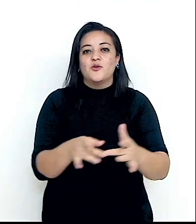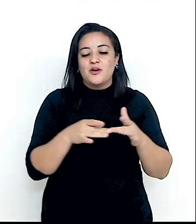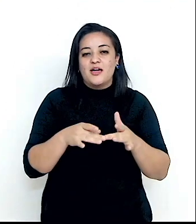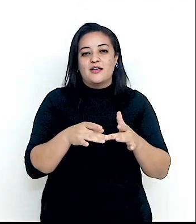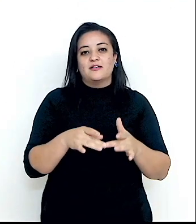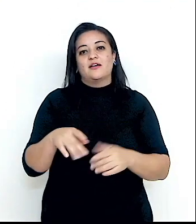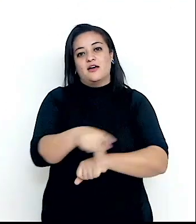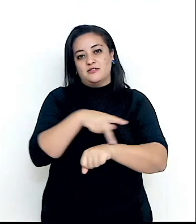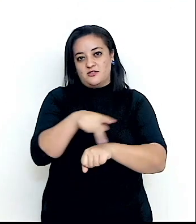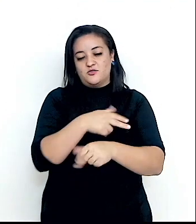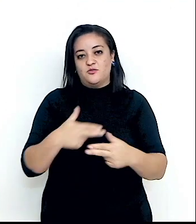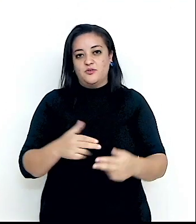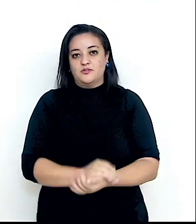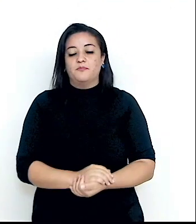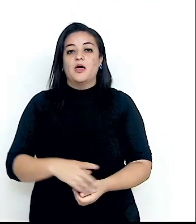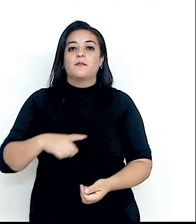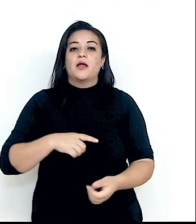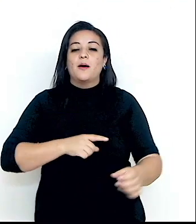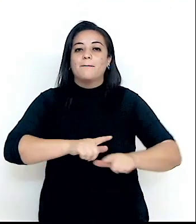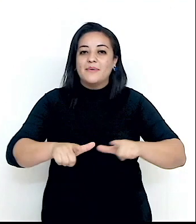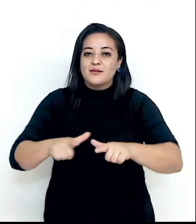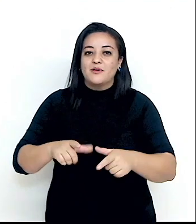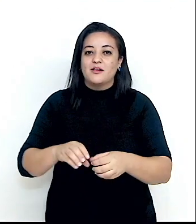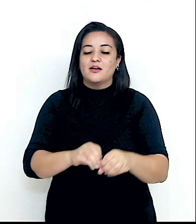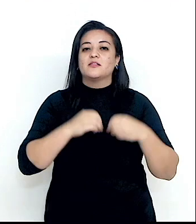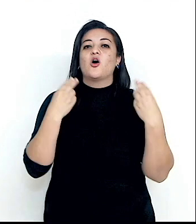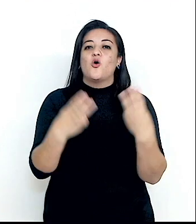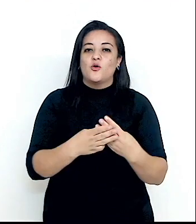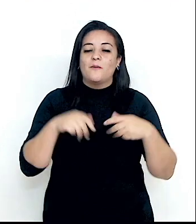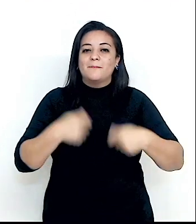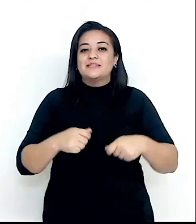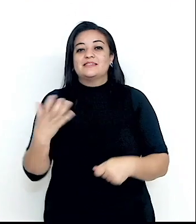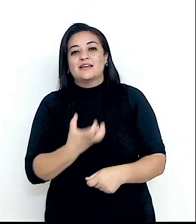Para entrar na ONU, precisa ser uma nação amante da paz